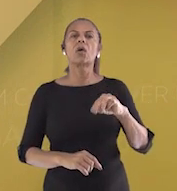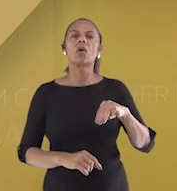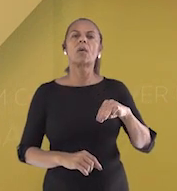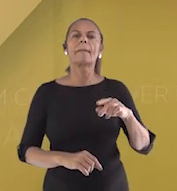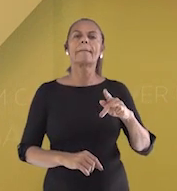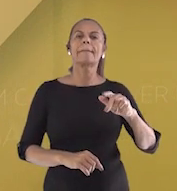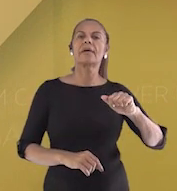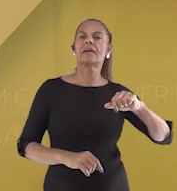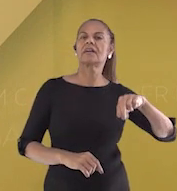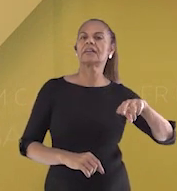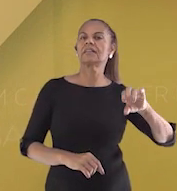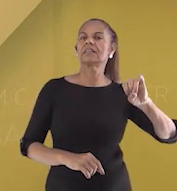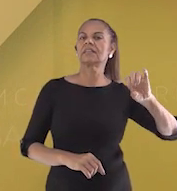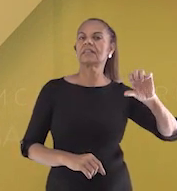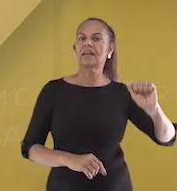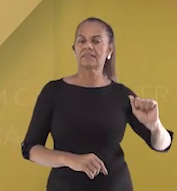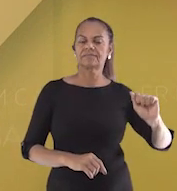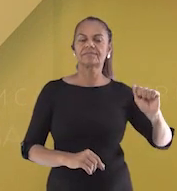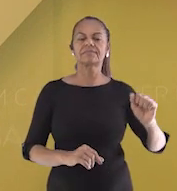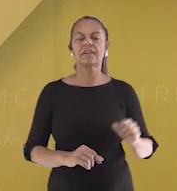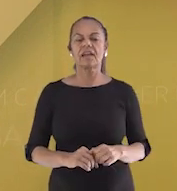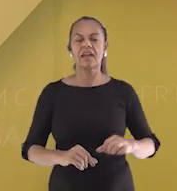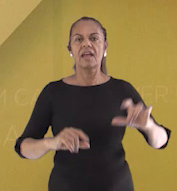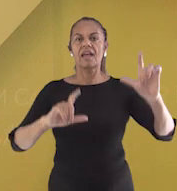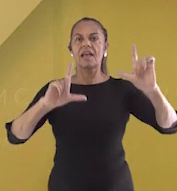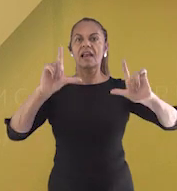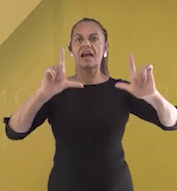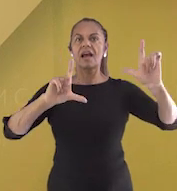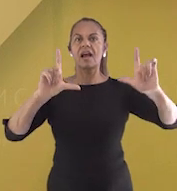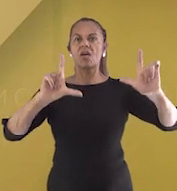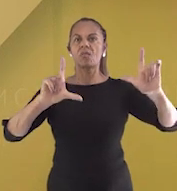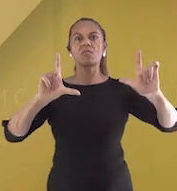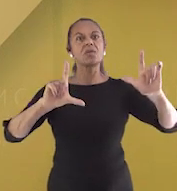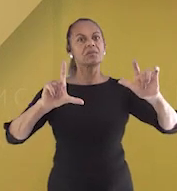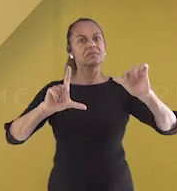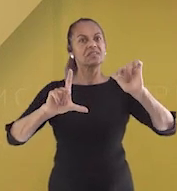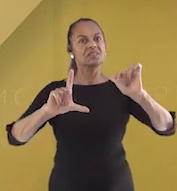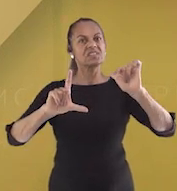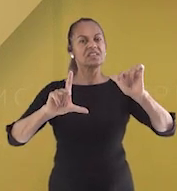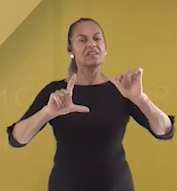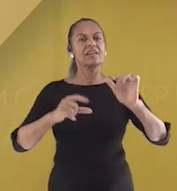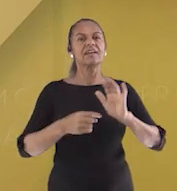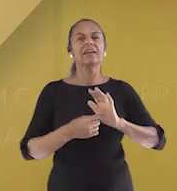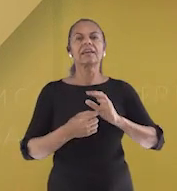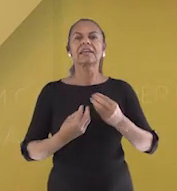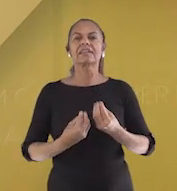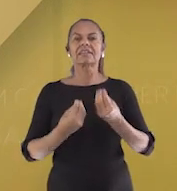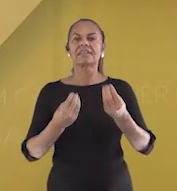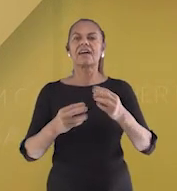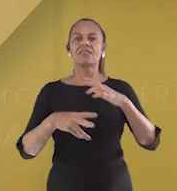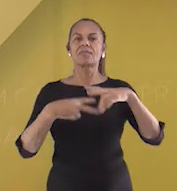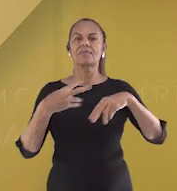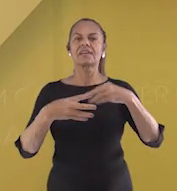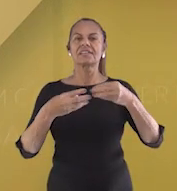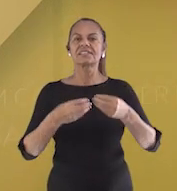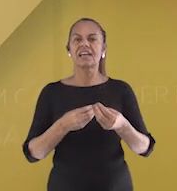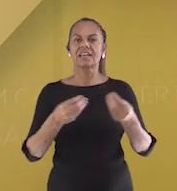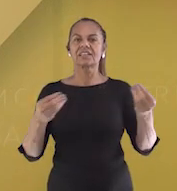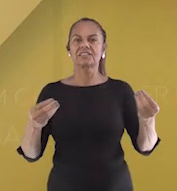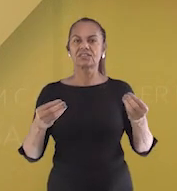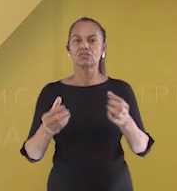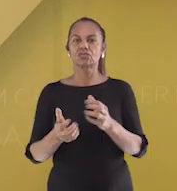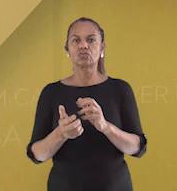televisão aberta e dava um Playstation de graça, como prêmio para quem participava ali das brincadeiras do programa.